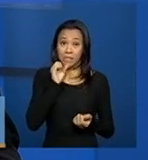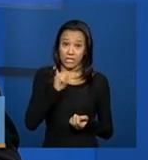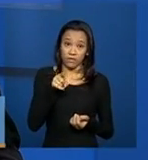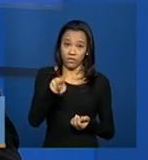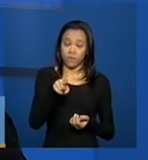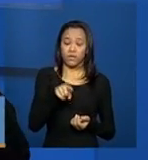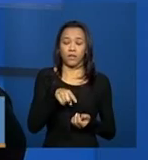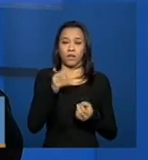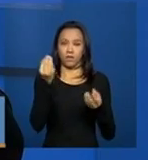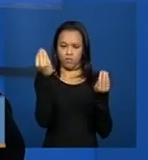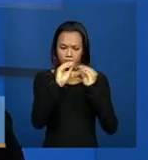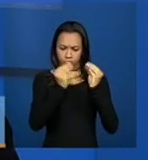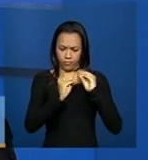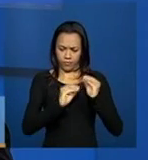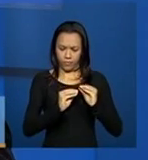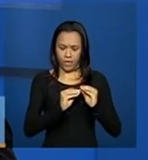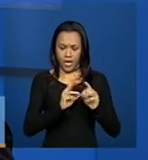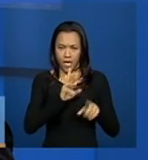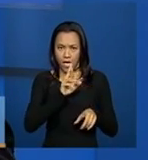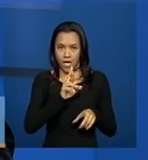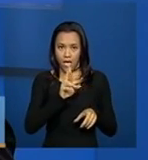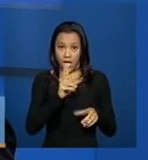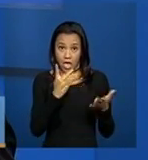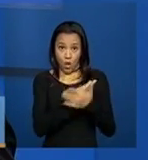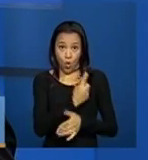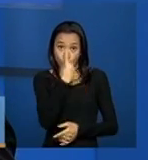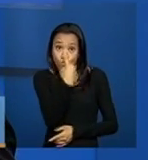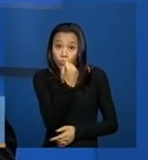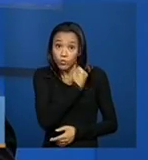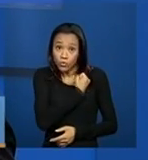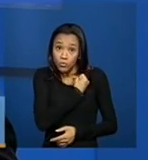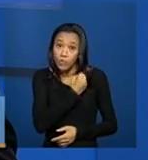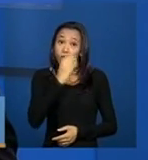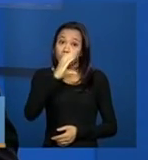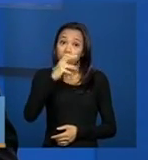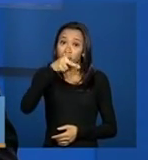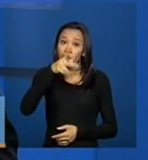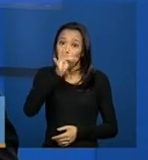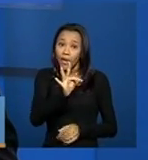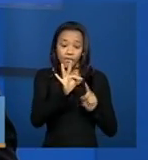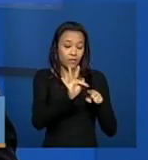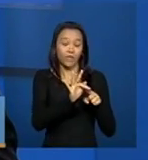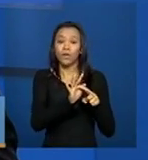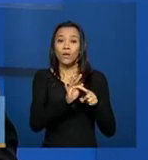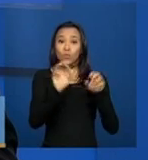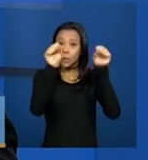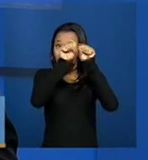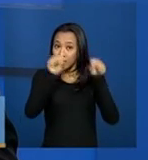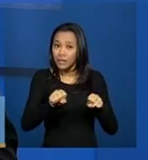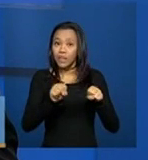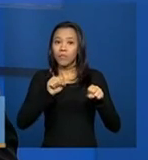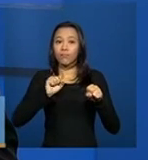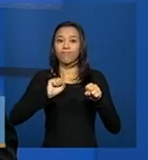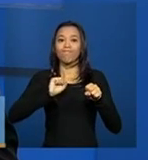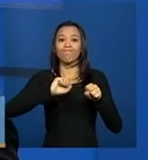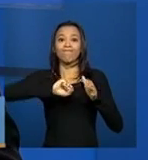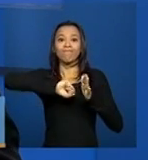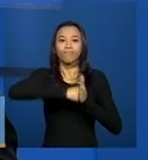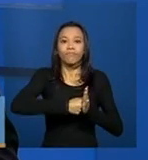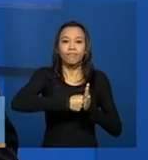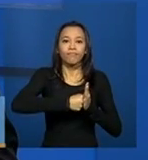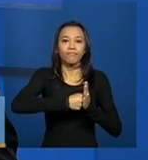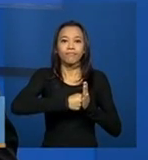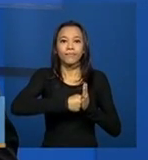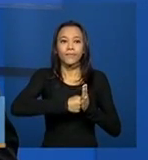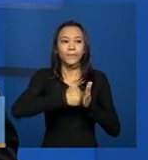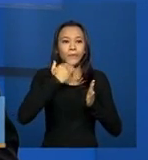na hora de preencher na visita, você errou um número que seja no CPF, o sistema não vai permitir que aquele CPF seja inserido no sistema. Então,